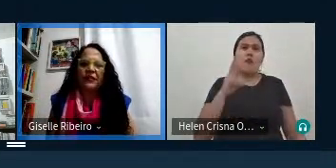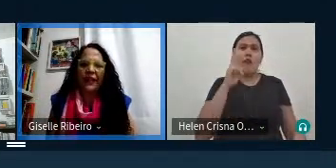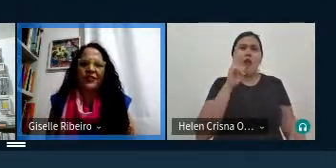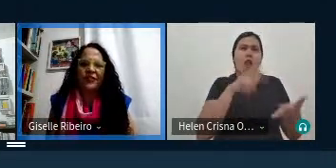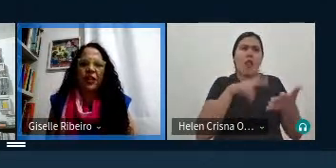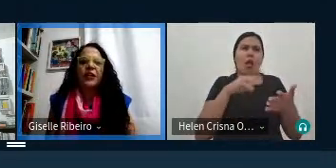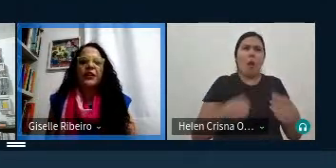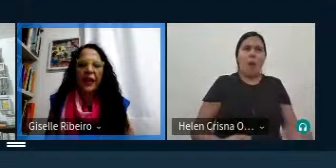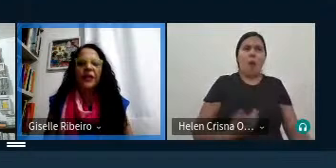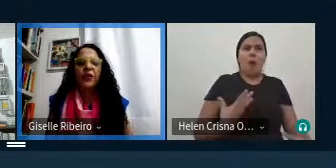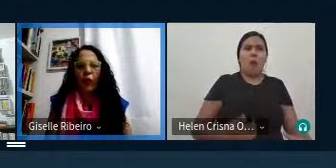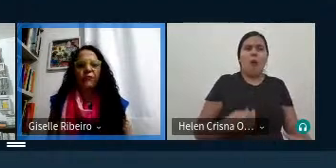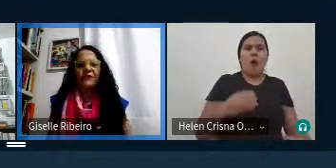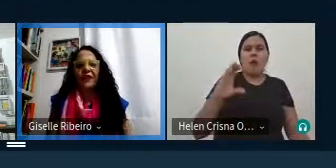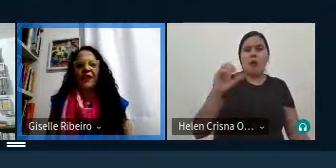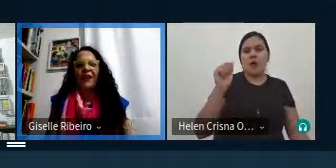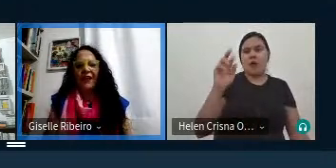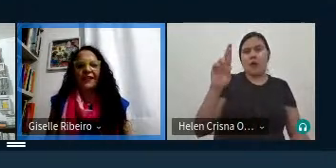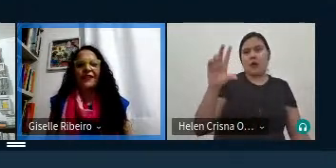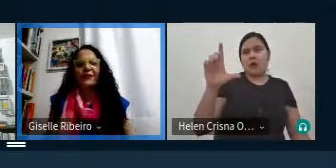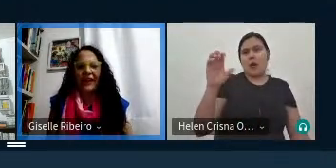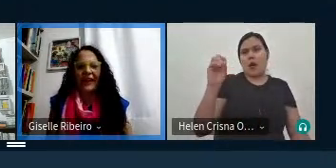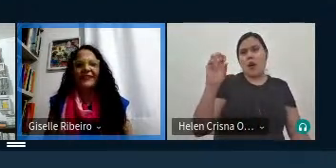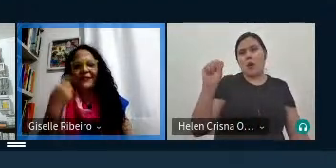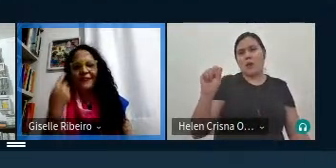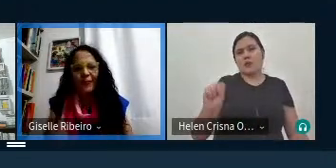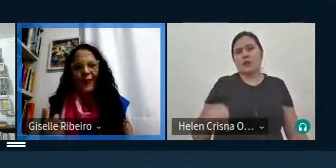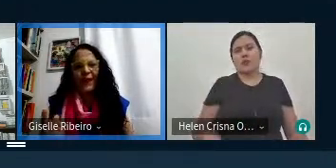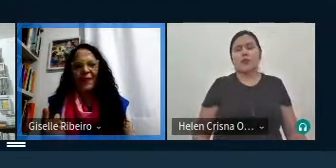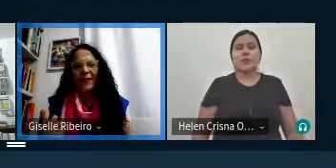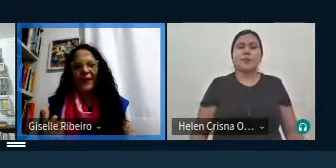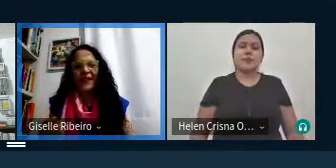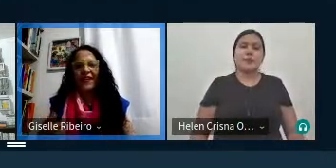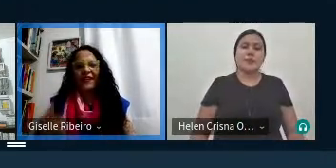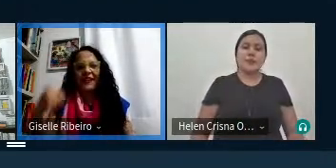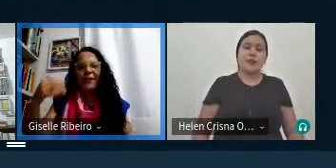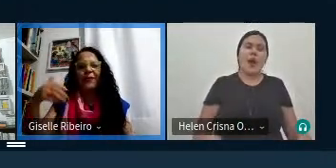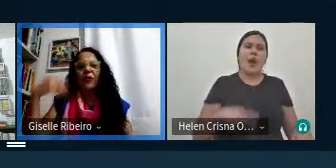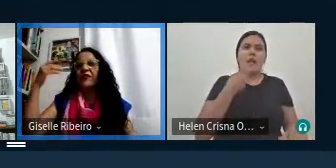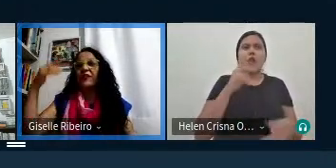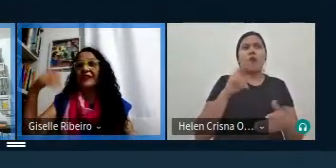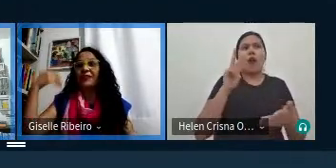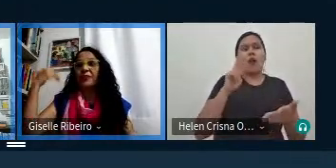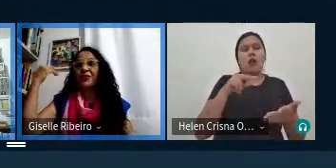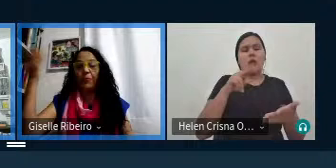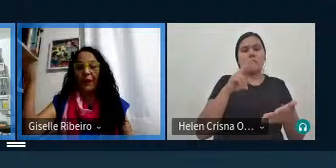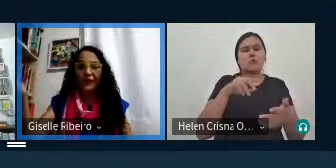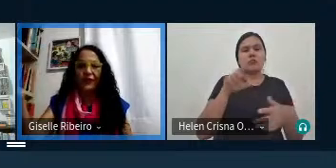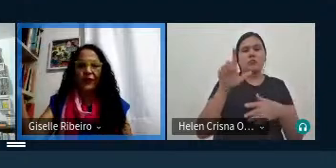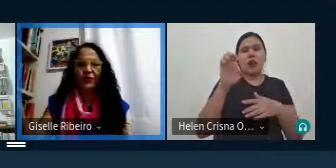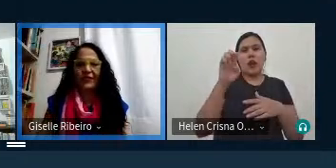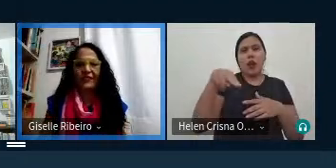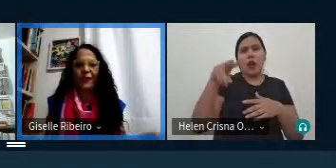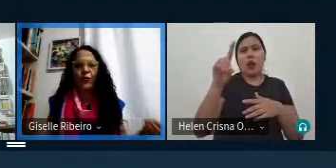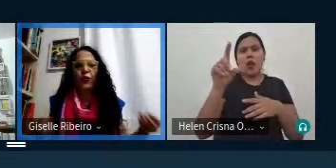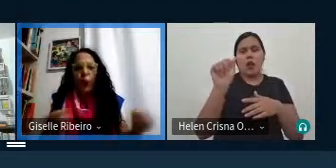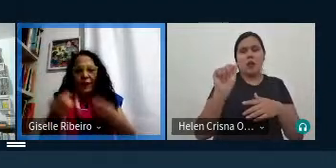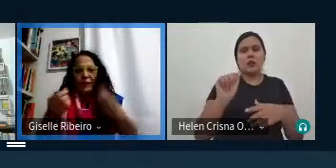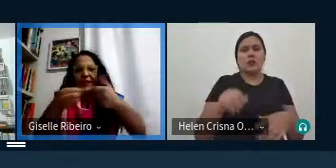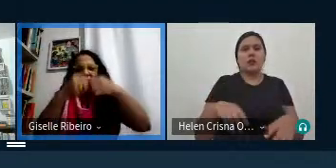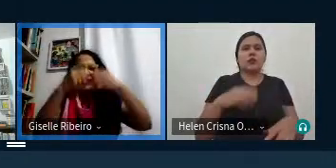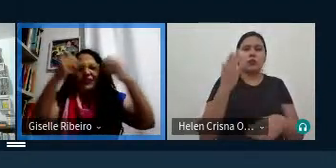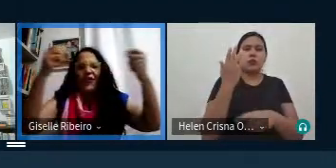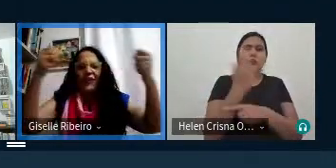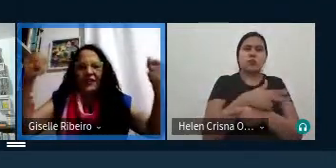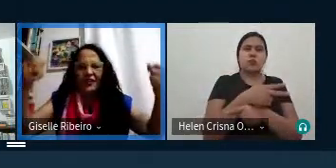Carlos Drummond de Andrade e ele conta a lenda do táxi num poema não é que é a moça fantasma de Belo Horizonte então